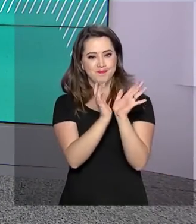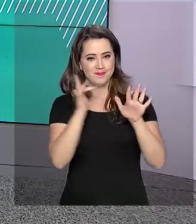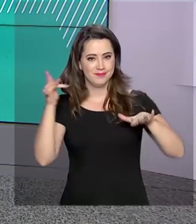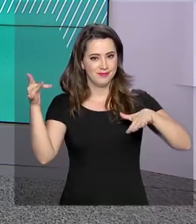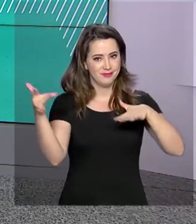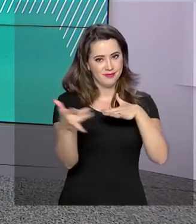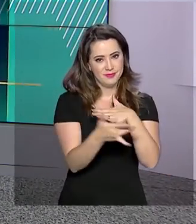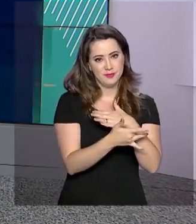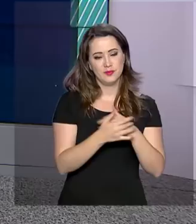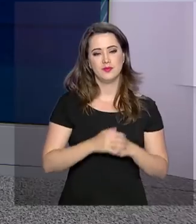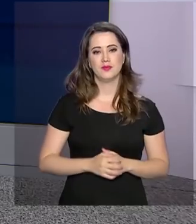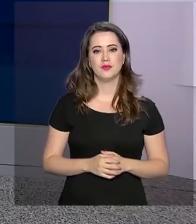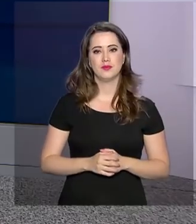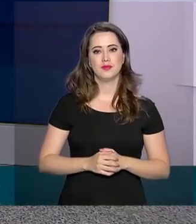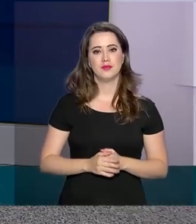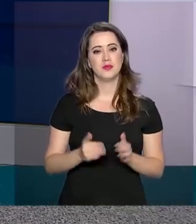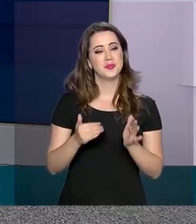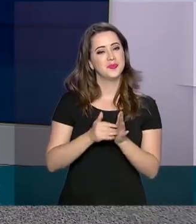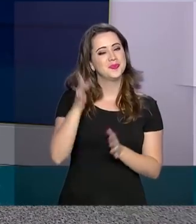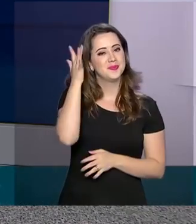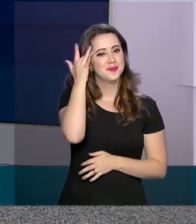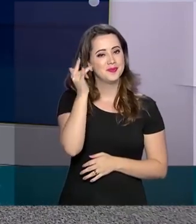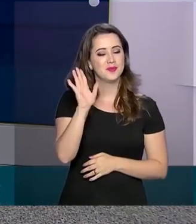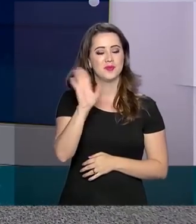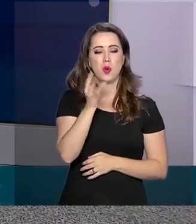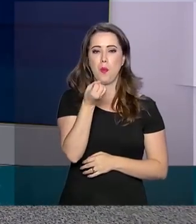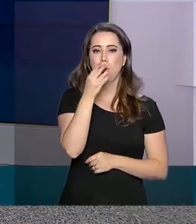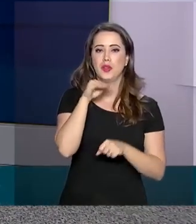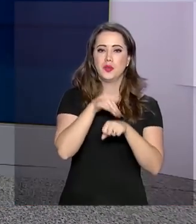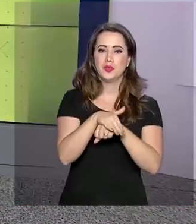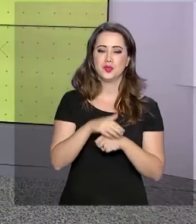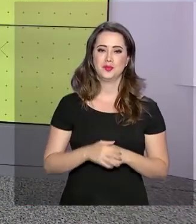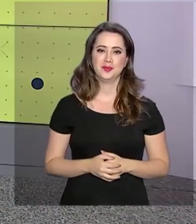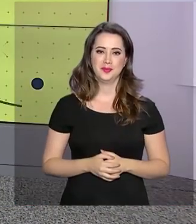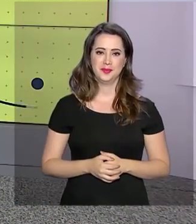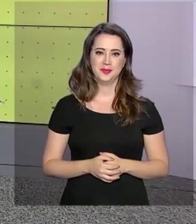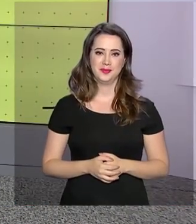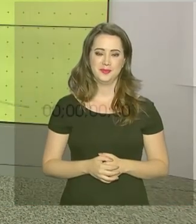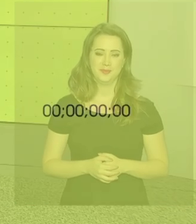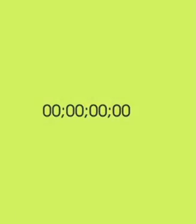acompanhar também pelas redes sociais. Uma boa noite para você e até amanhã.